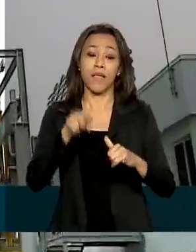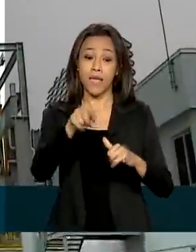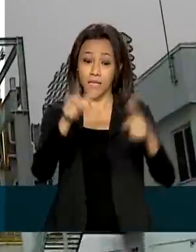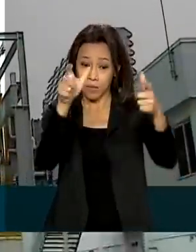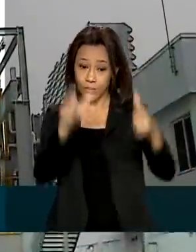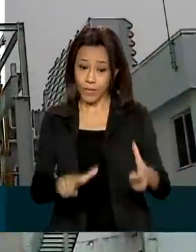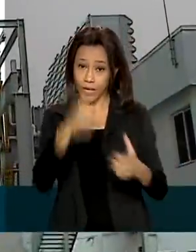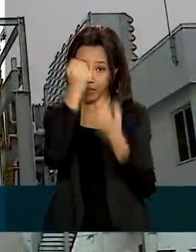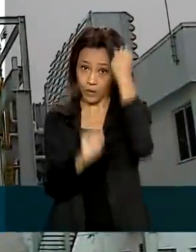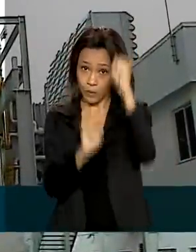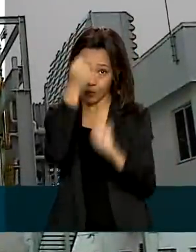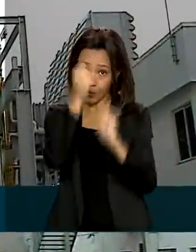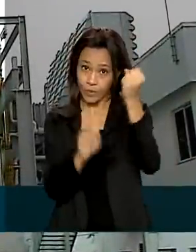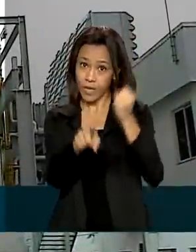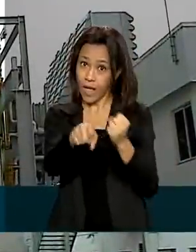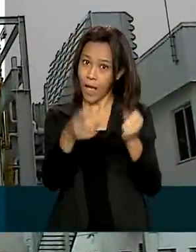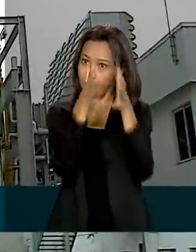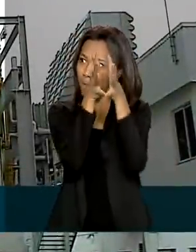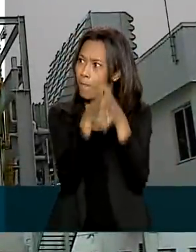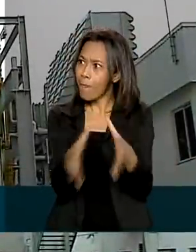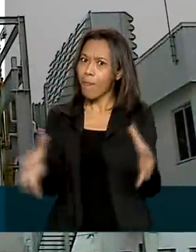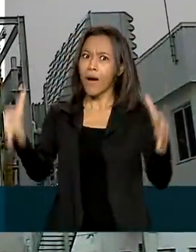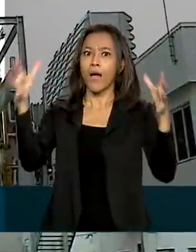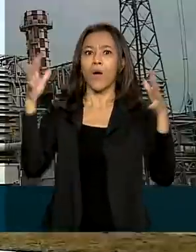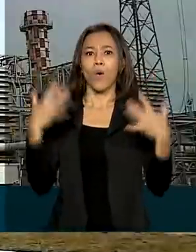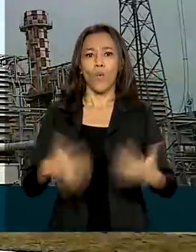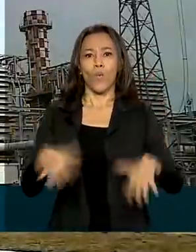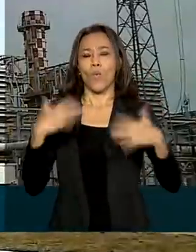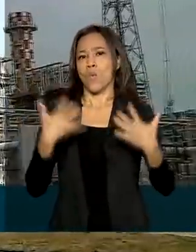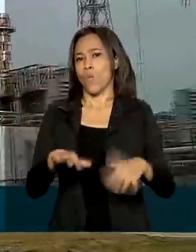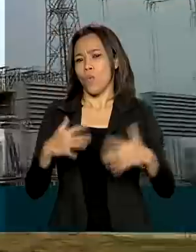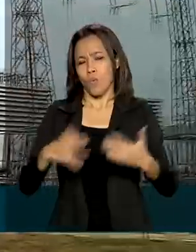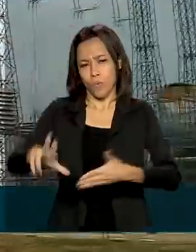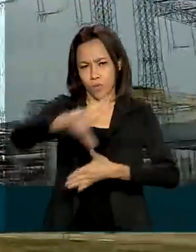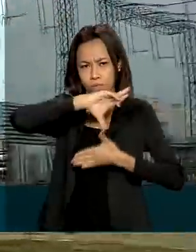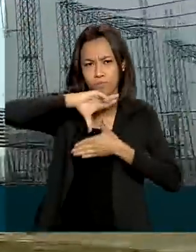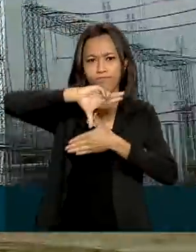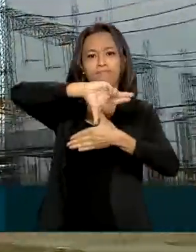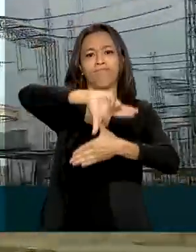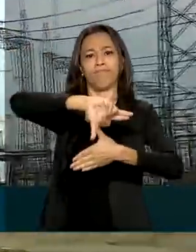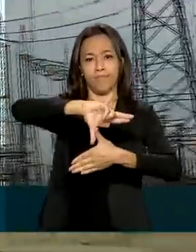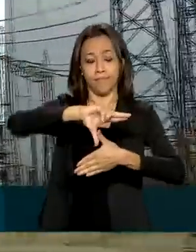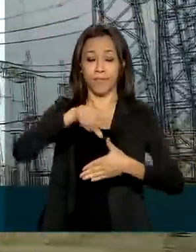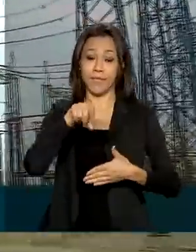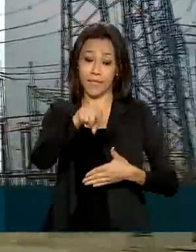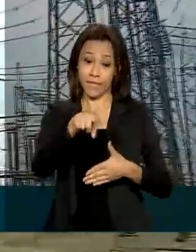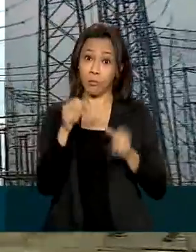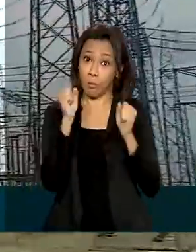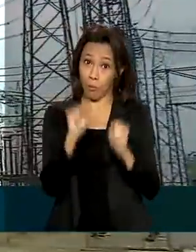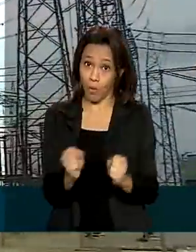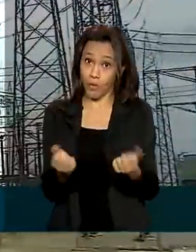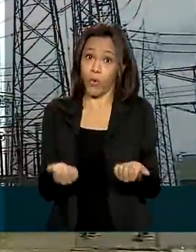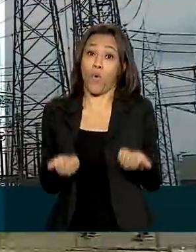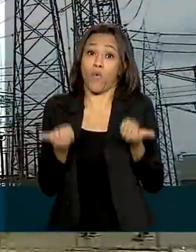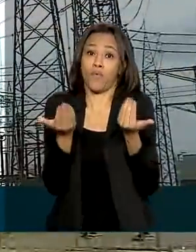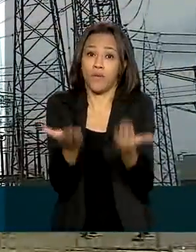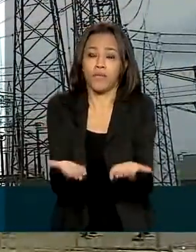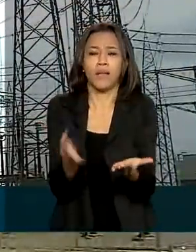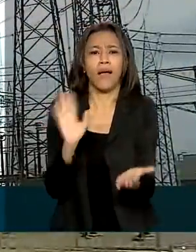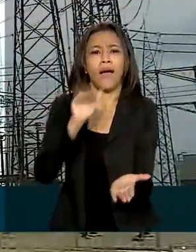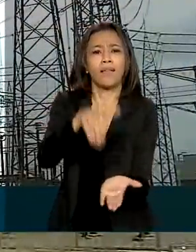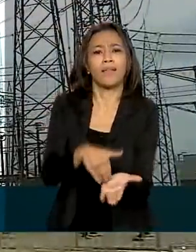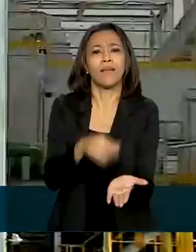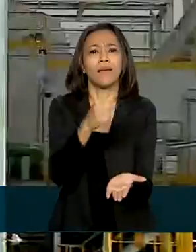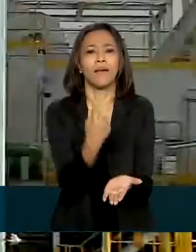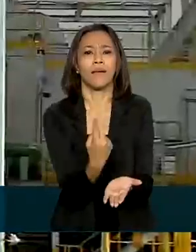Sergipe I é a maior termoelétrica a gás natural da América Latina e pode oferecer até 15%